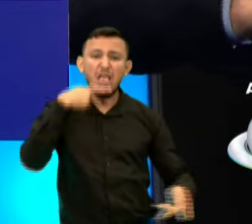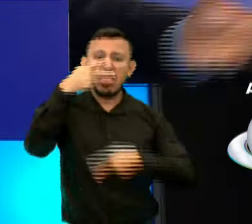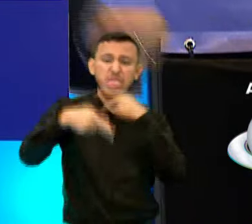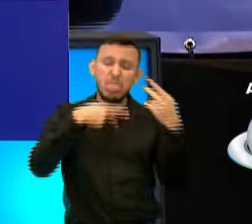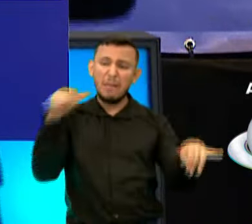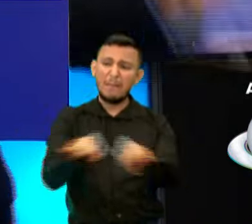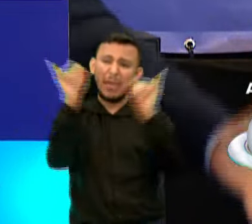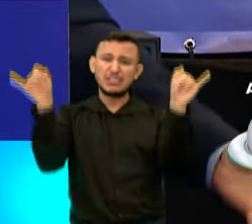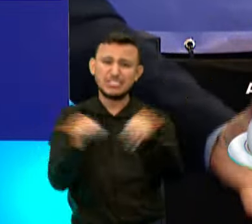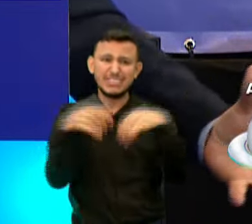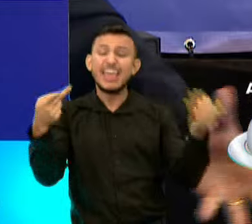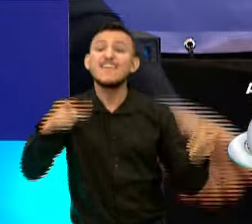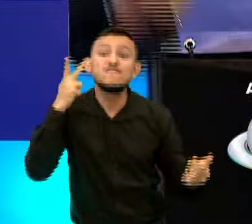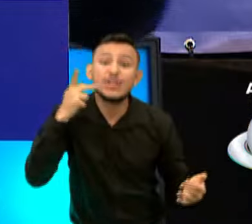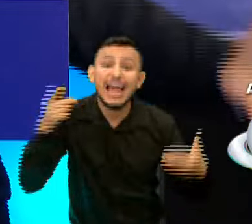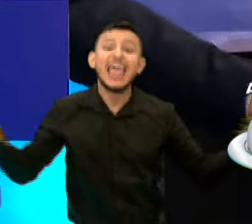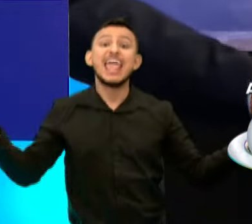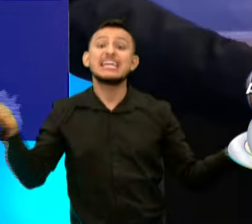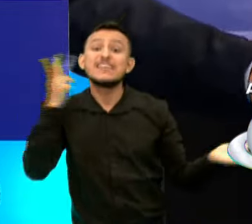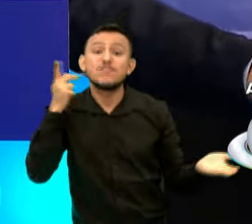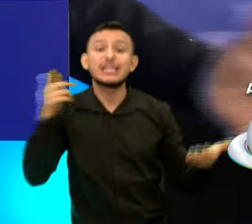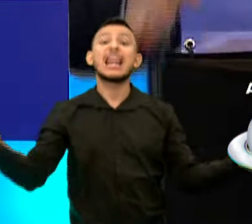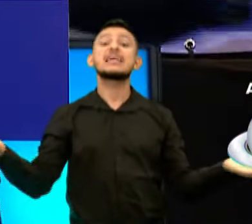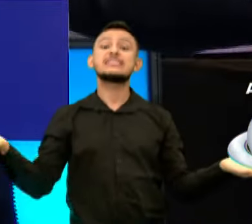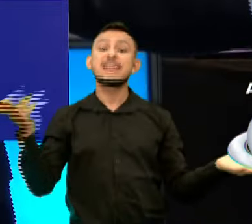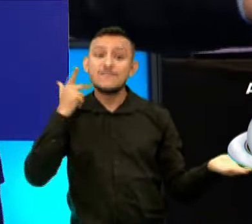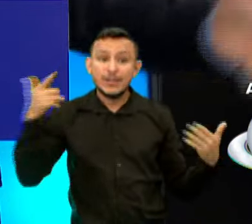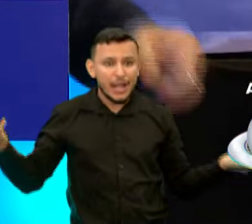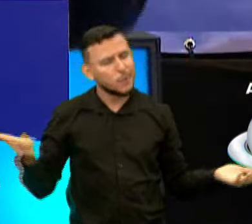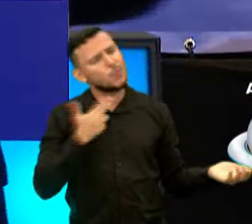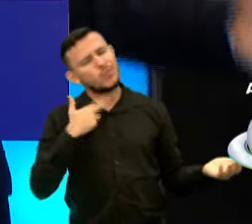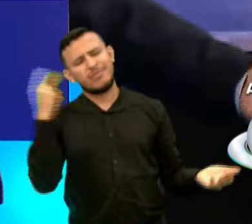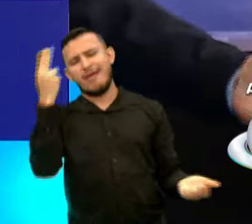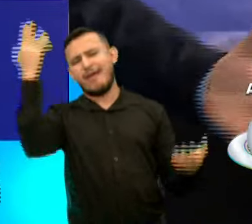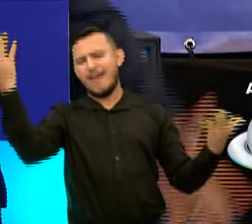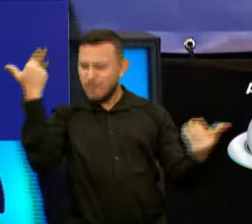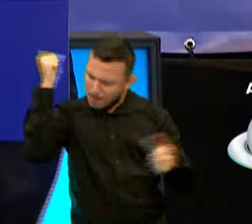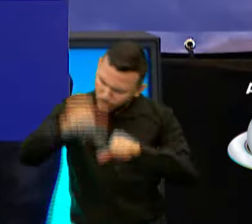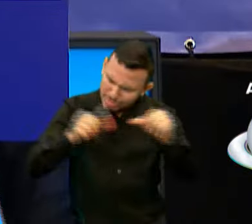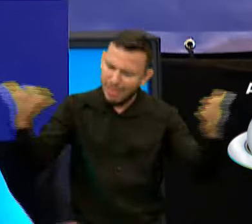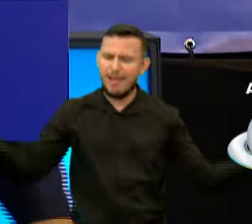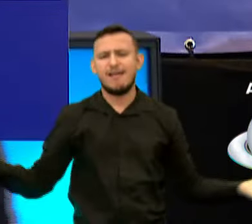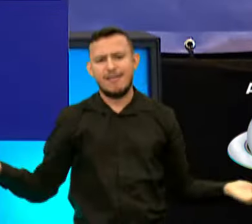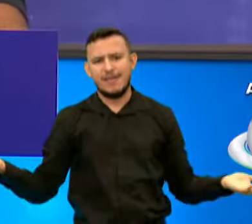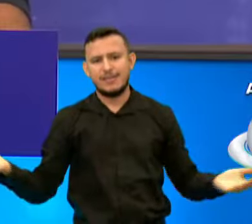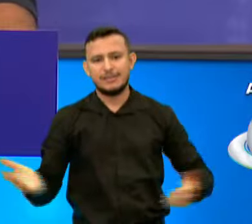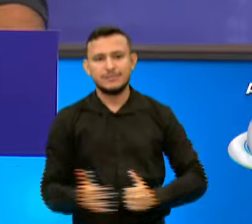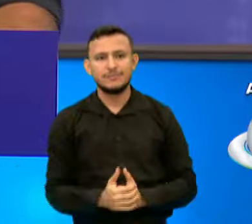com conversa besta. E Fortaleza, senador. E Fortaleza. Não dá. Vamos mudar, pessoal.